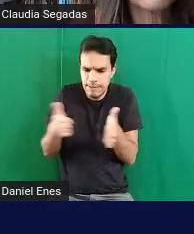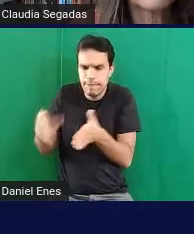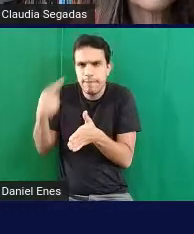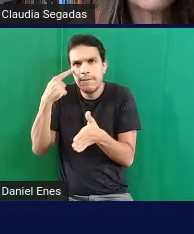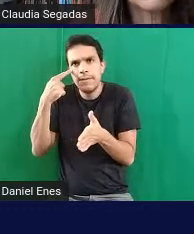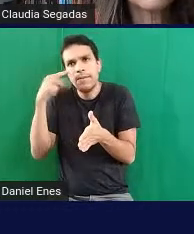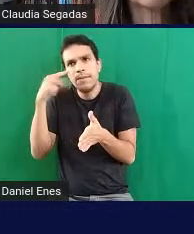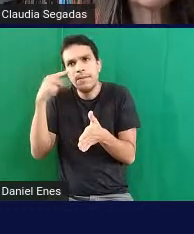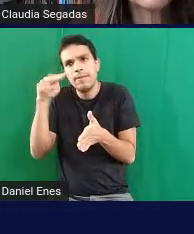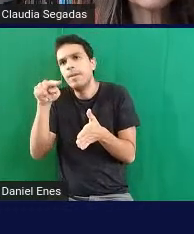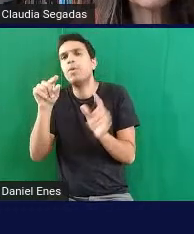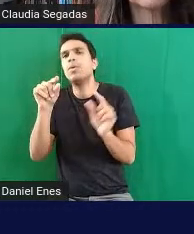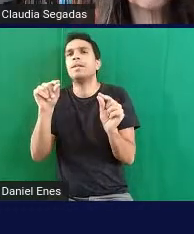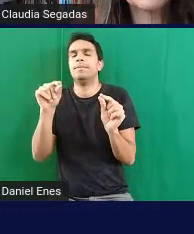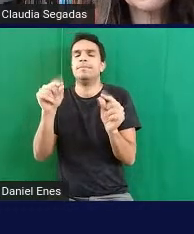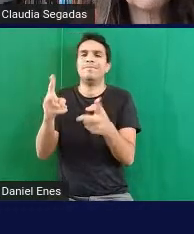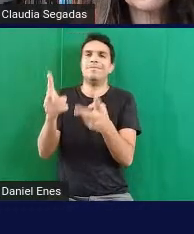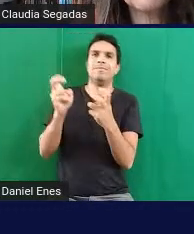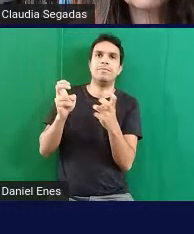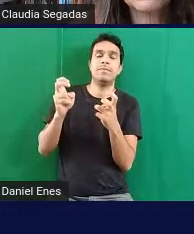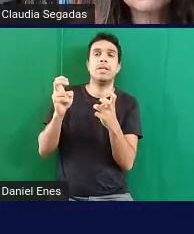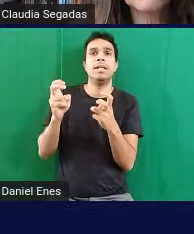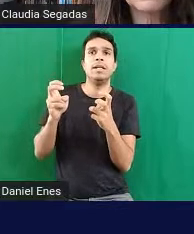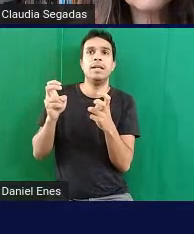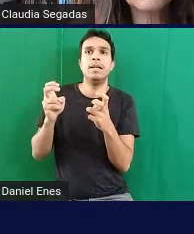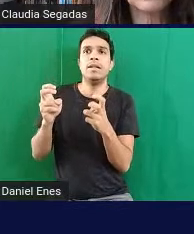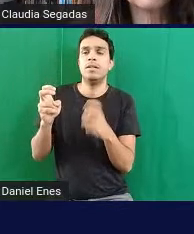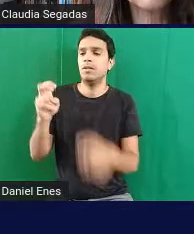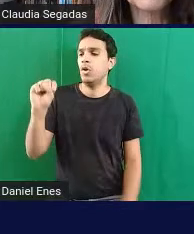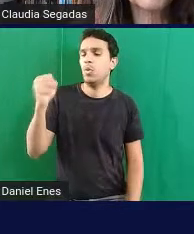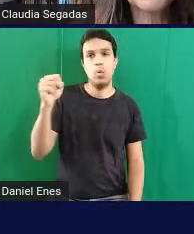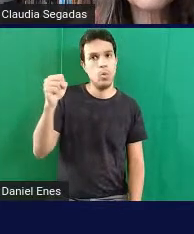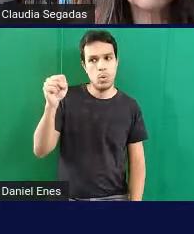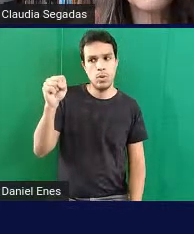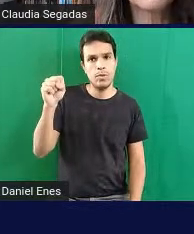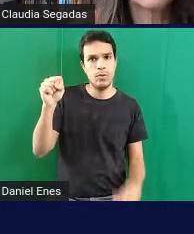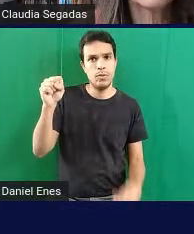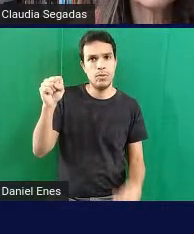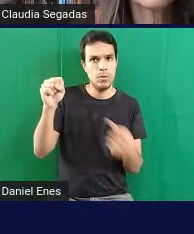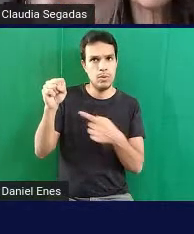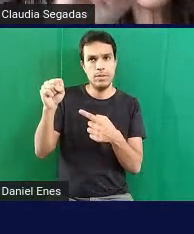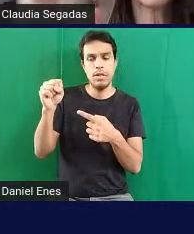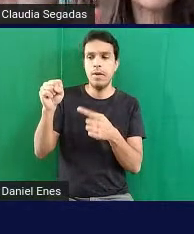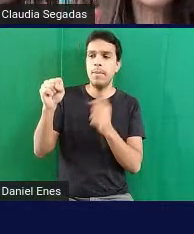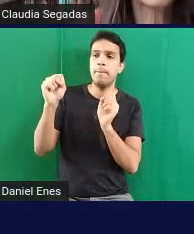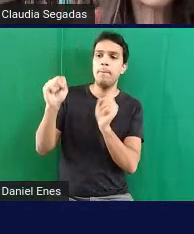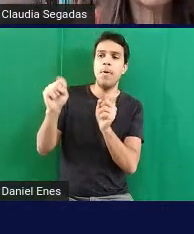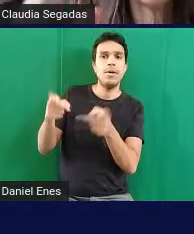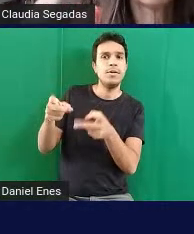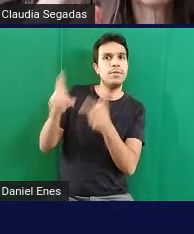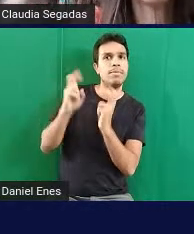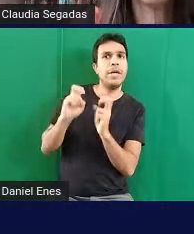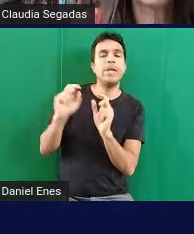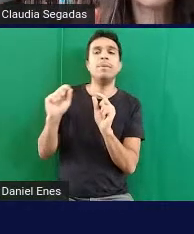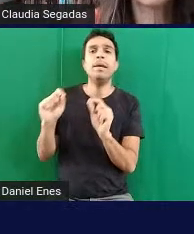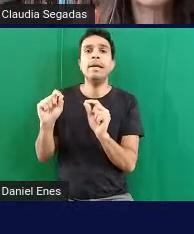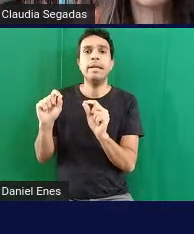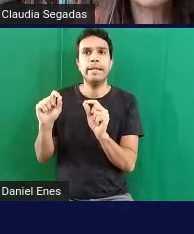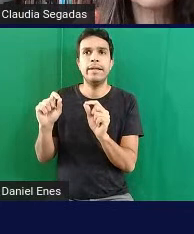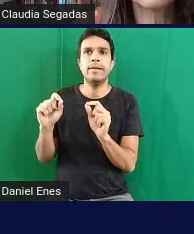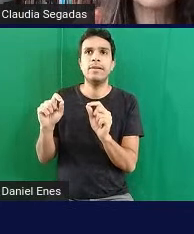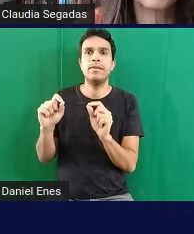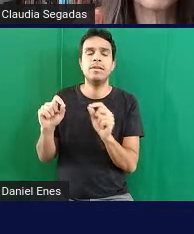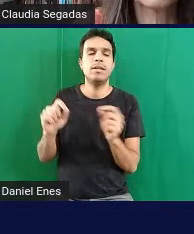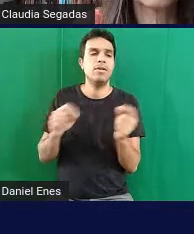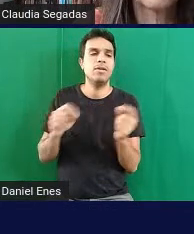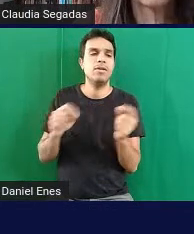percebem que o oitavo elemento da sequência o aluno pode perceber simplesmente fazendo um dois